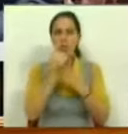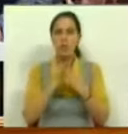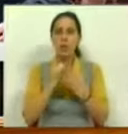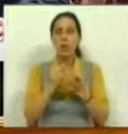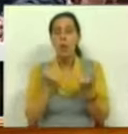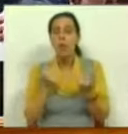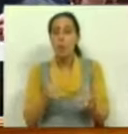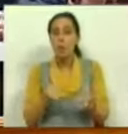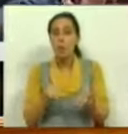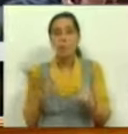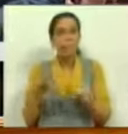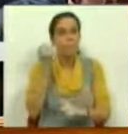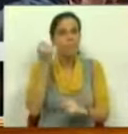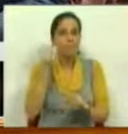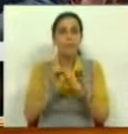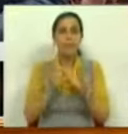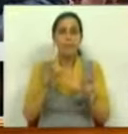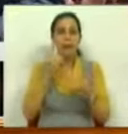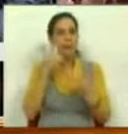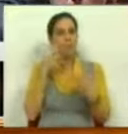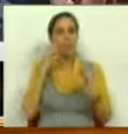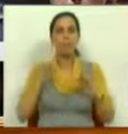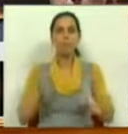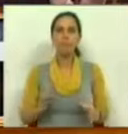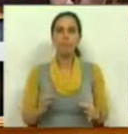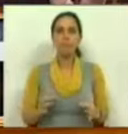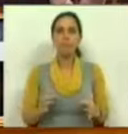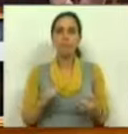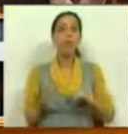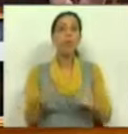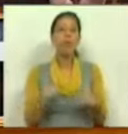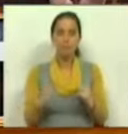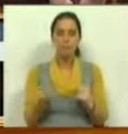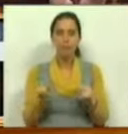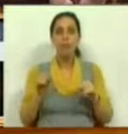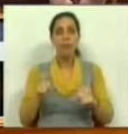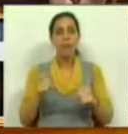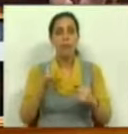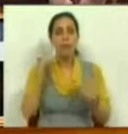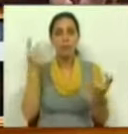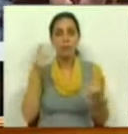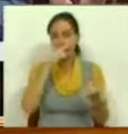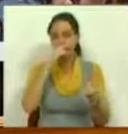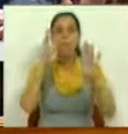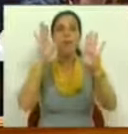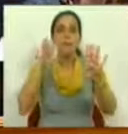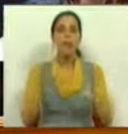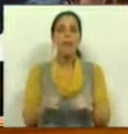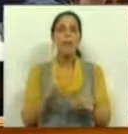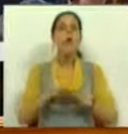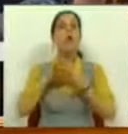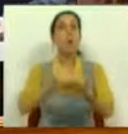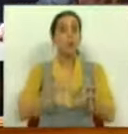ou pouco alcance, como ficou bem evidenciado no debate que aqui travámos. Mas não deixam de ser